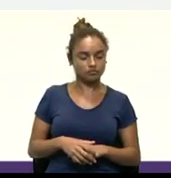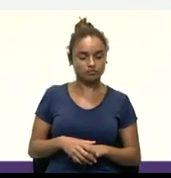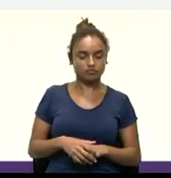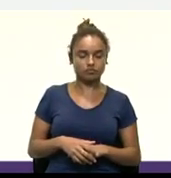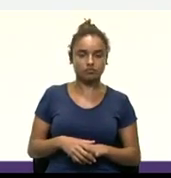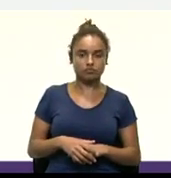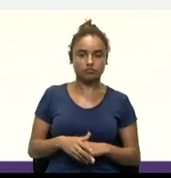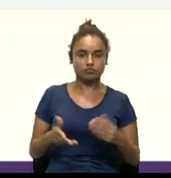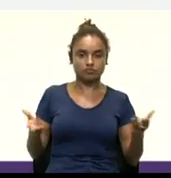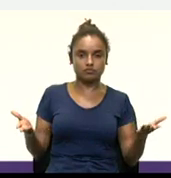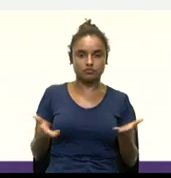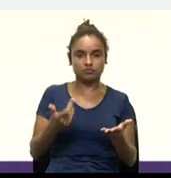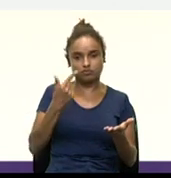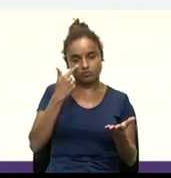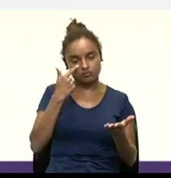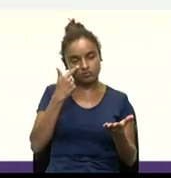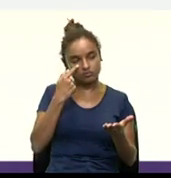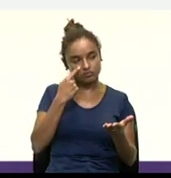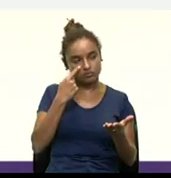voltando aqui,